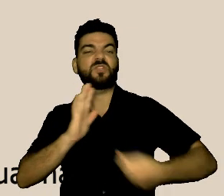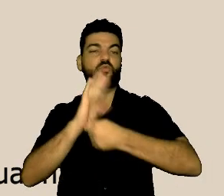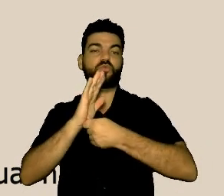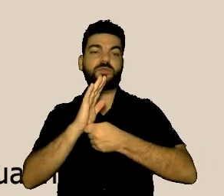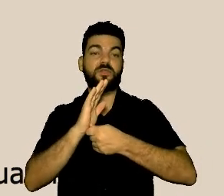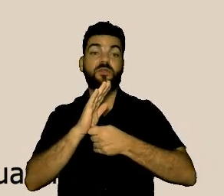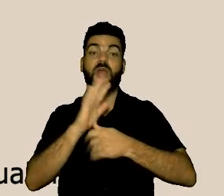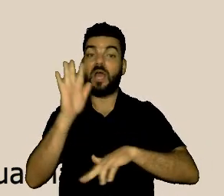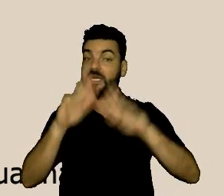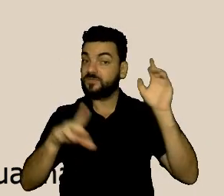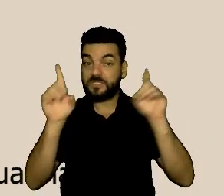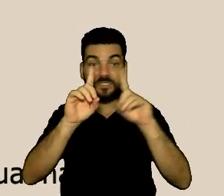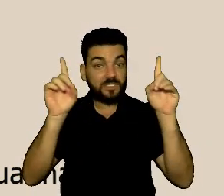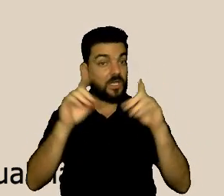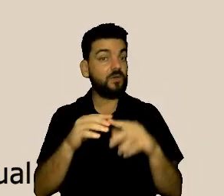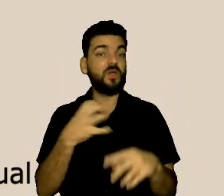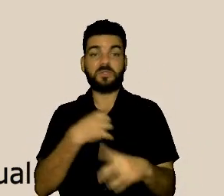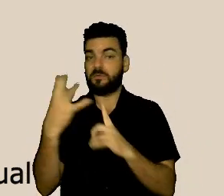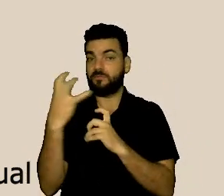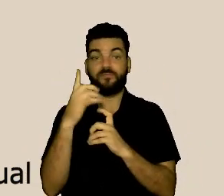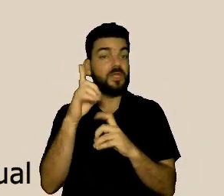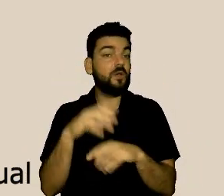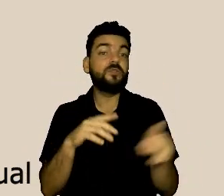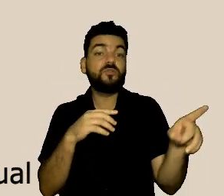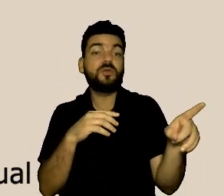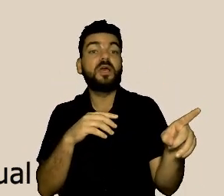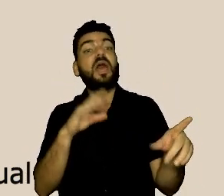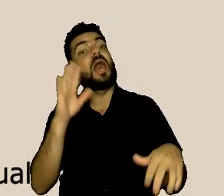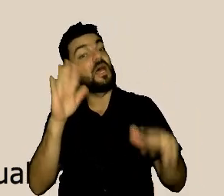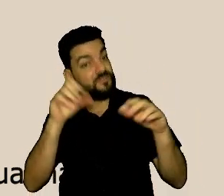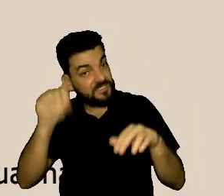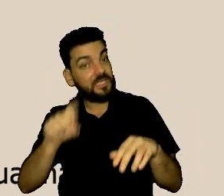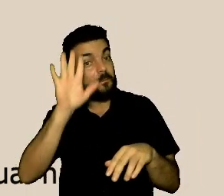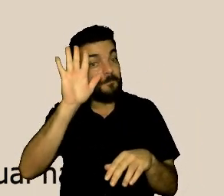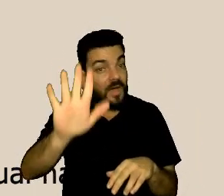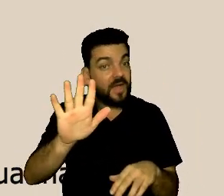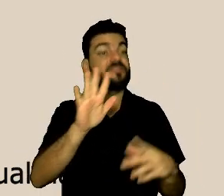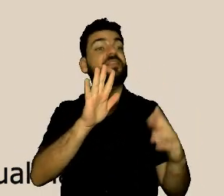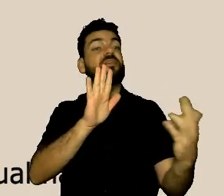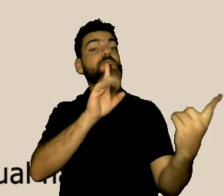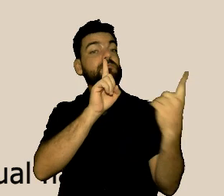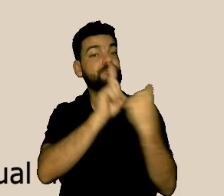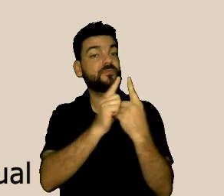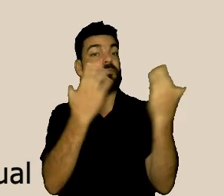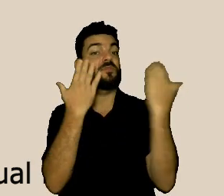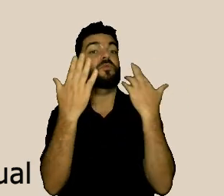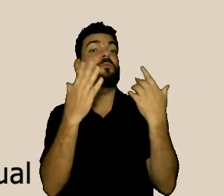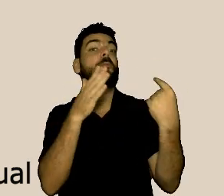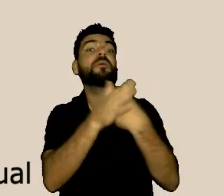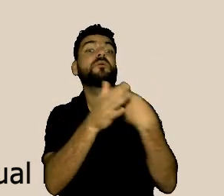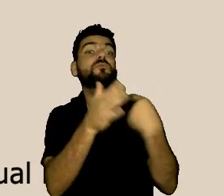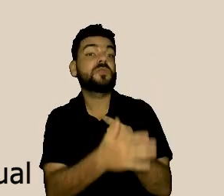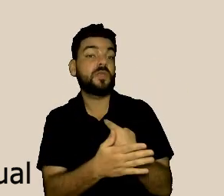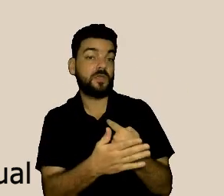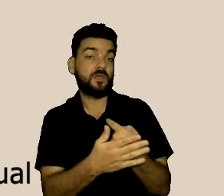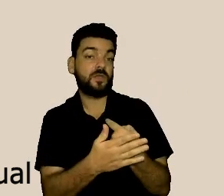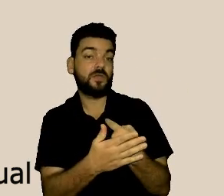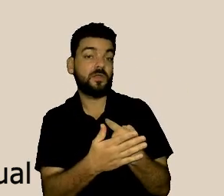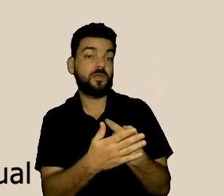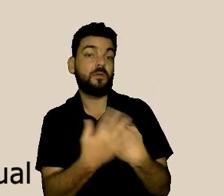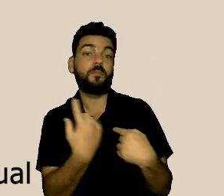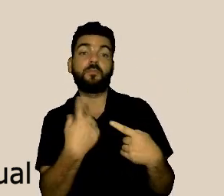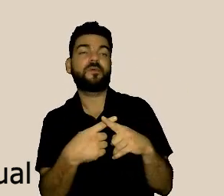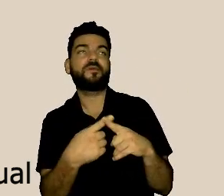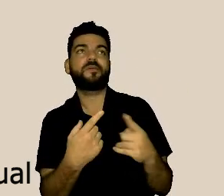Naquele momento de ímpeto, muitas vezes, de raiva com a situação, de revolta. Mas,